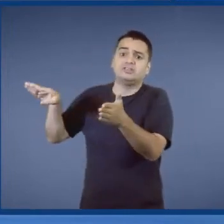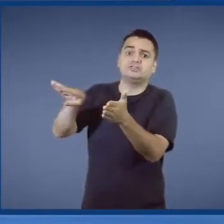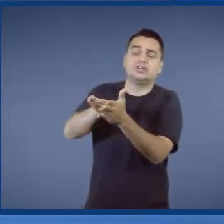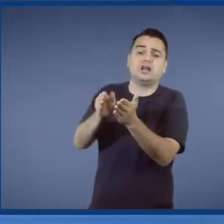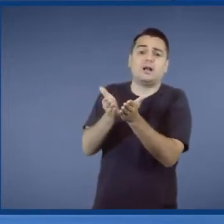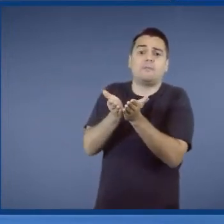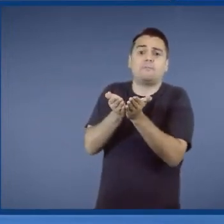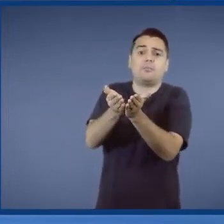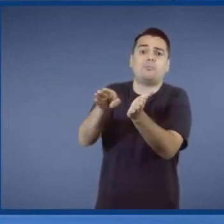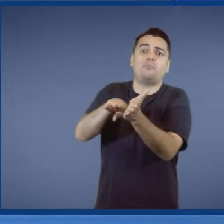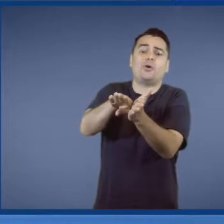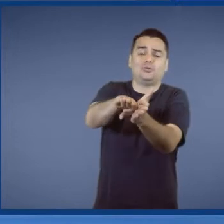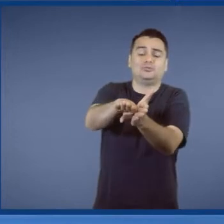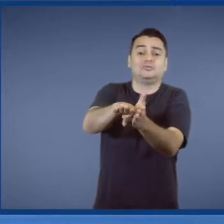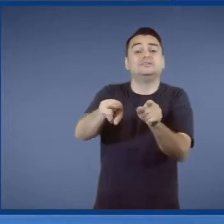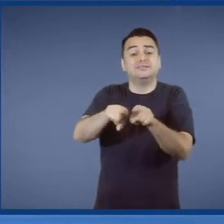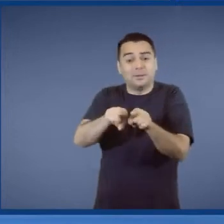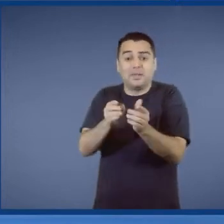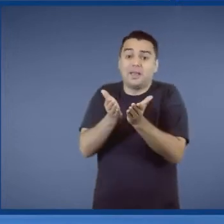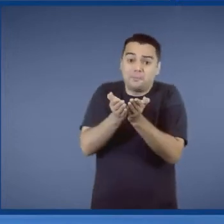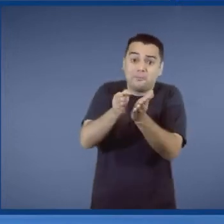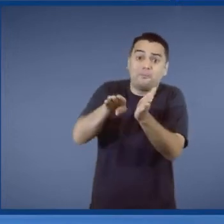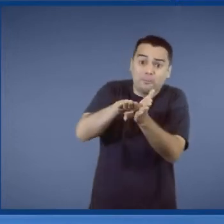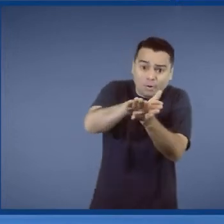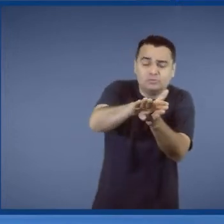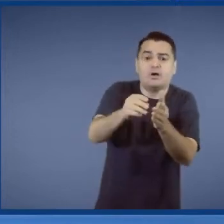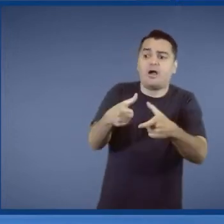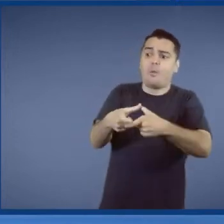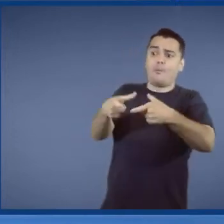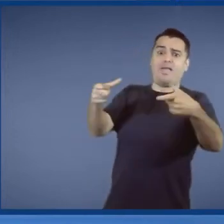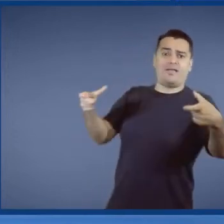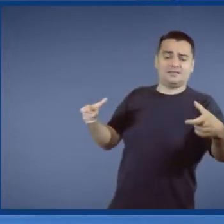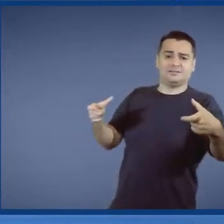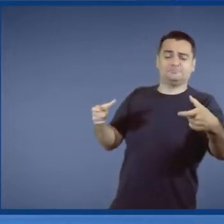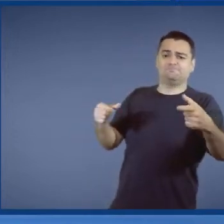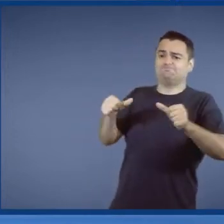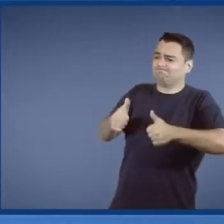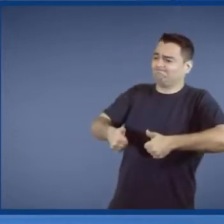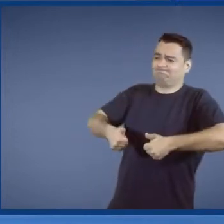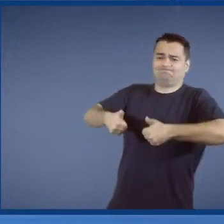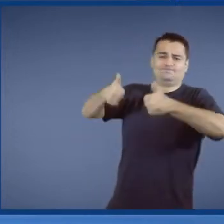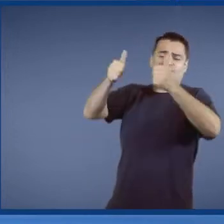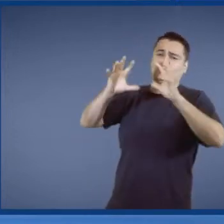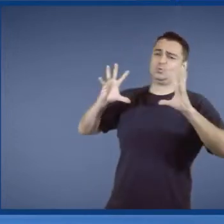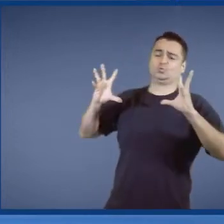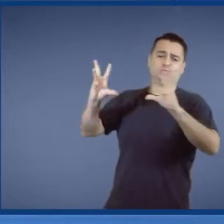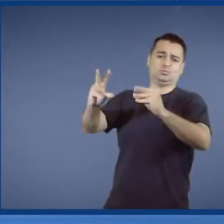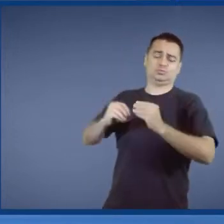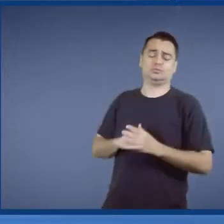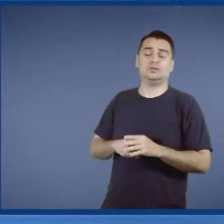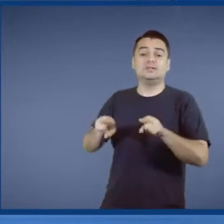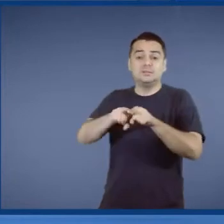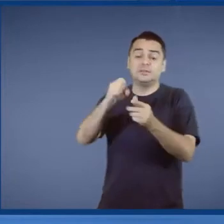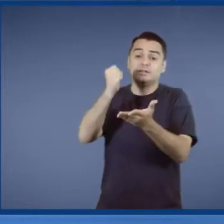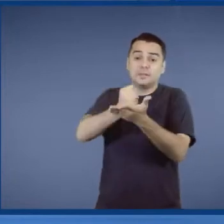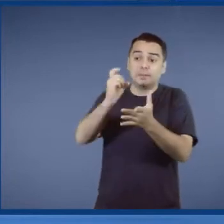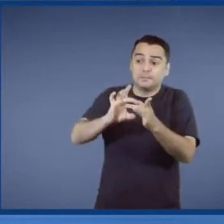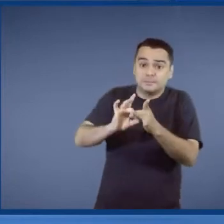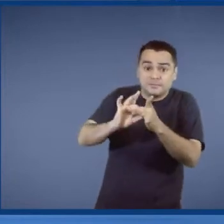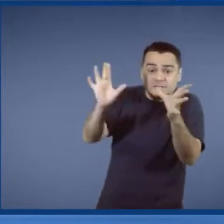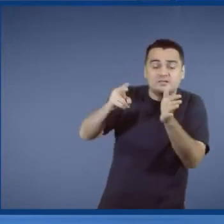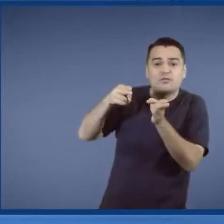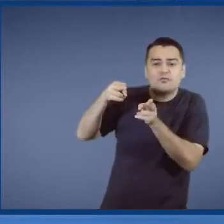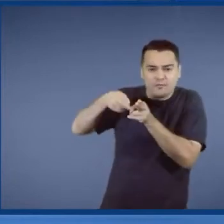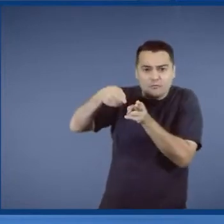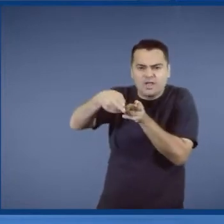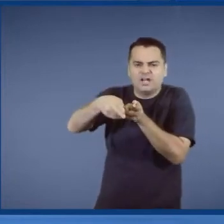vai ter mais navios chegando também. A está aumentando a oferta de embarcação. Quando a abriu as autorizações ferroviárias, eu achava que a gente ia receber uns